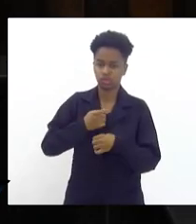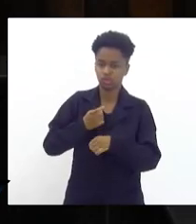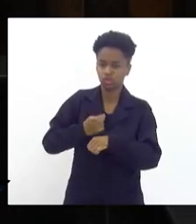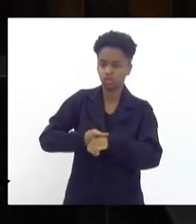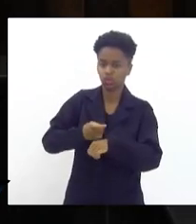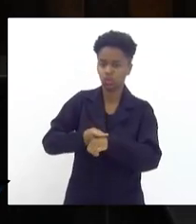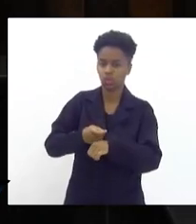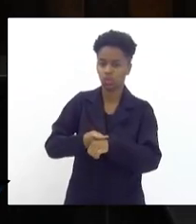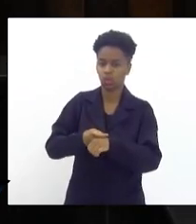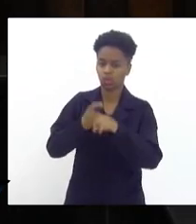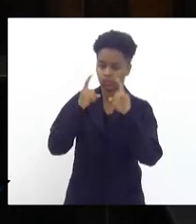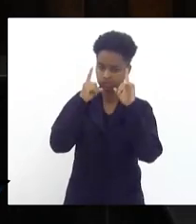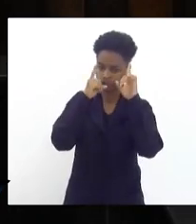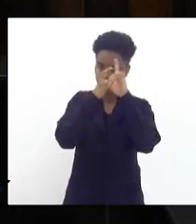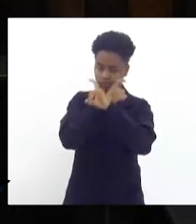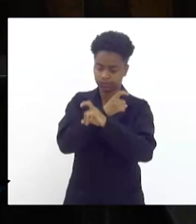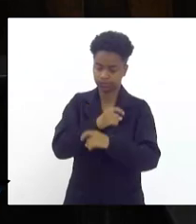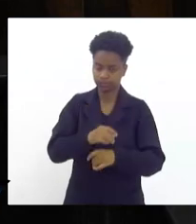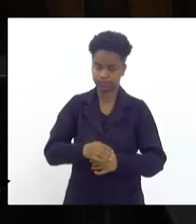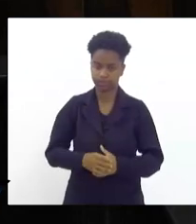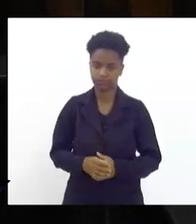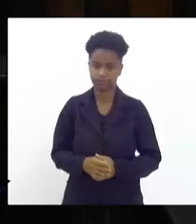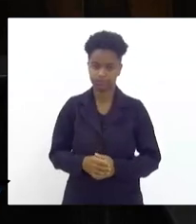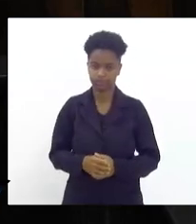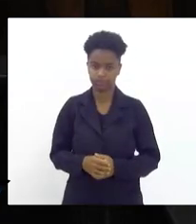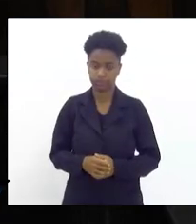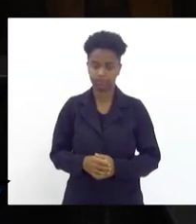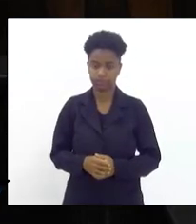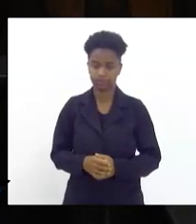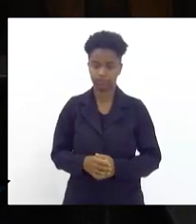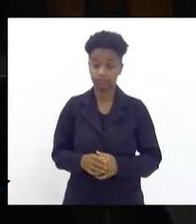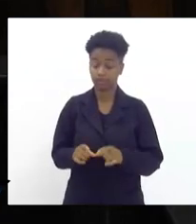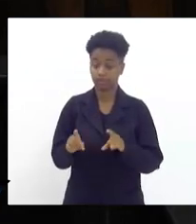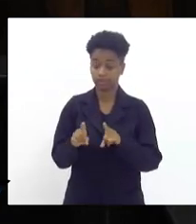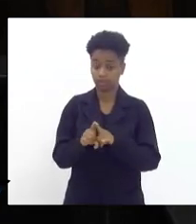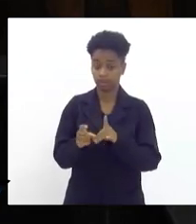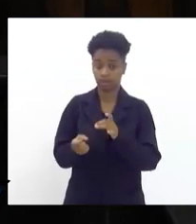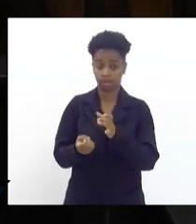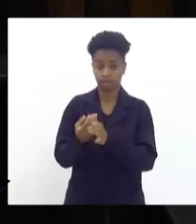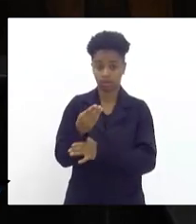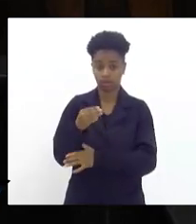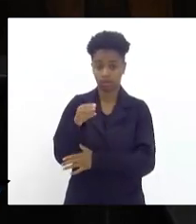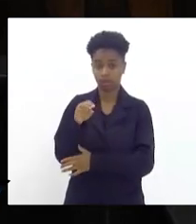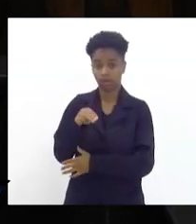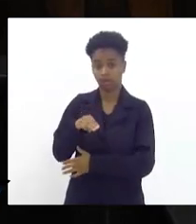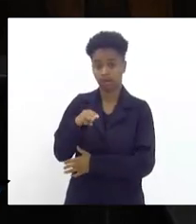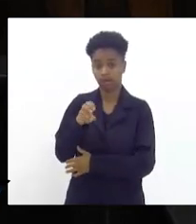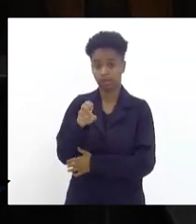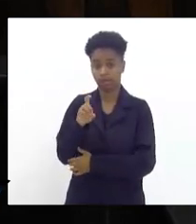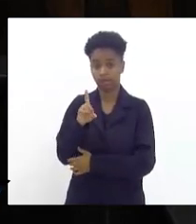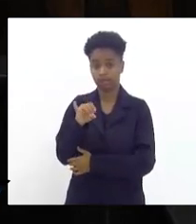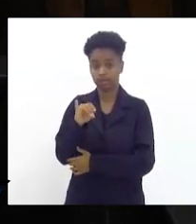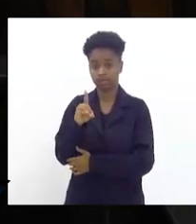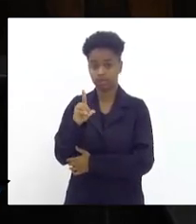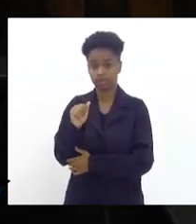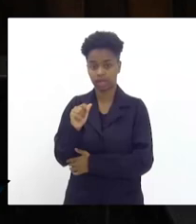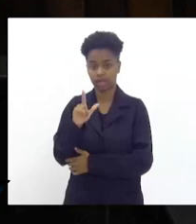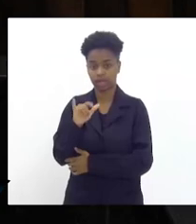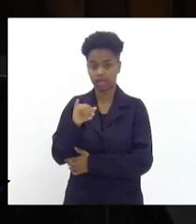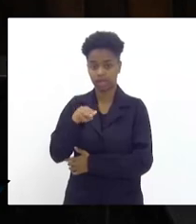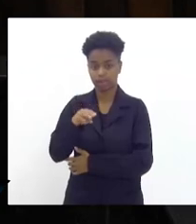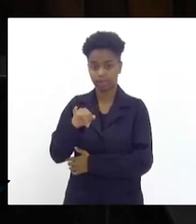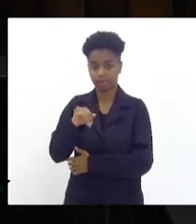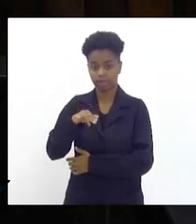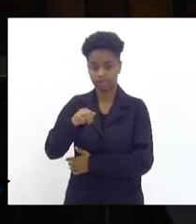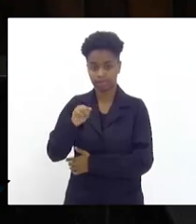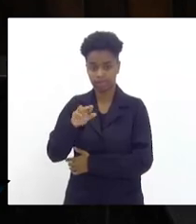muito difícil. e deu a medida a liminar, suspendendo todos os artigos que eu tenho aqui, mas não